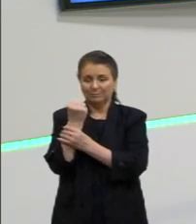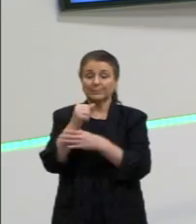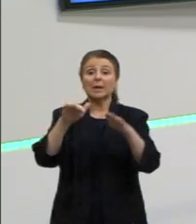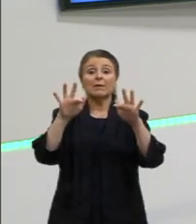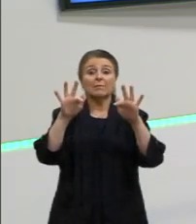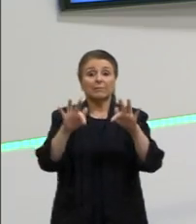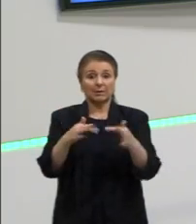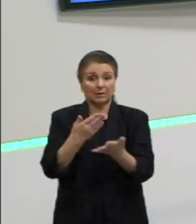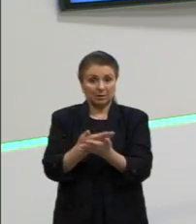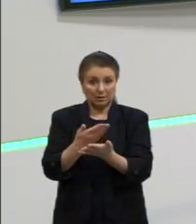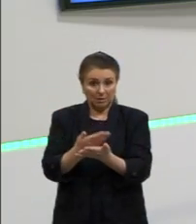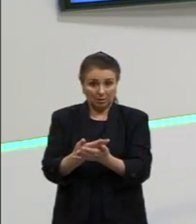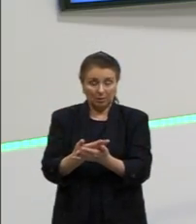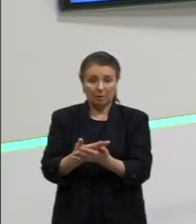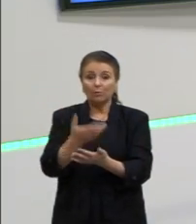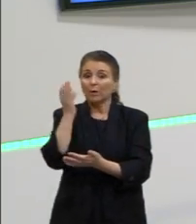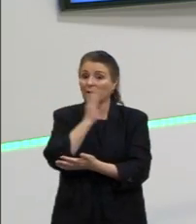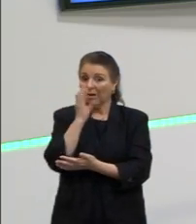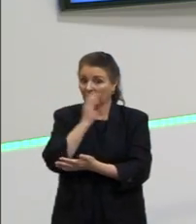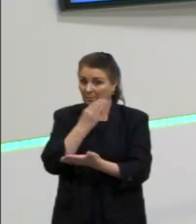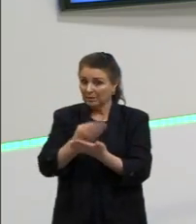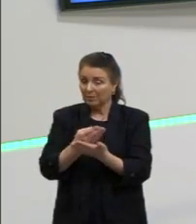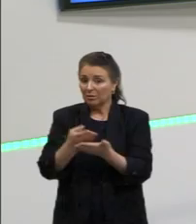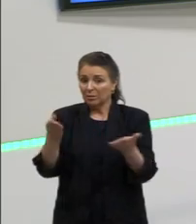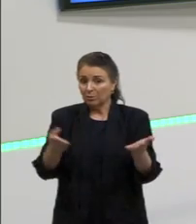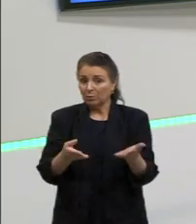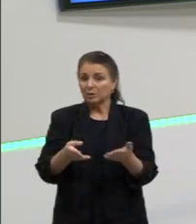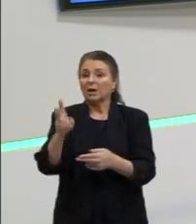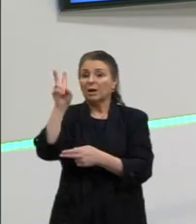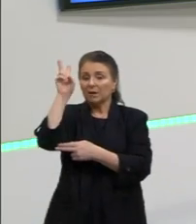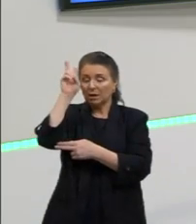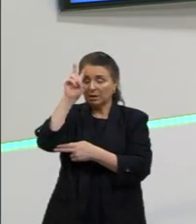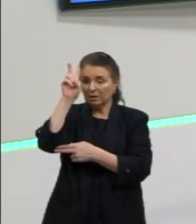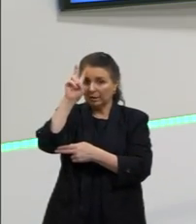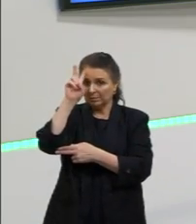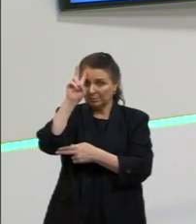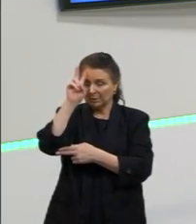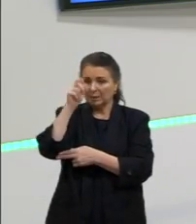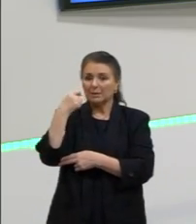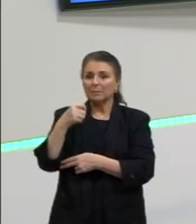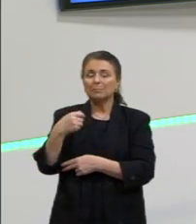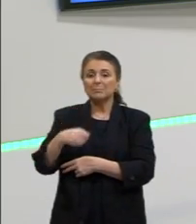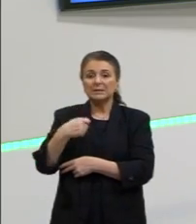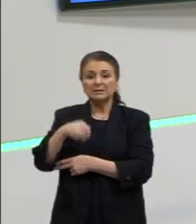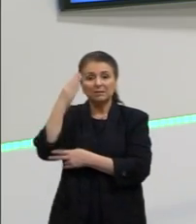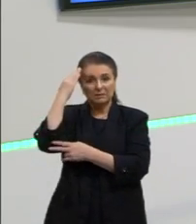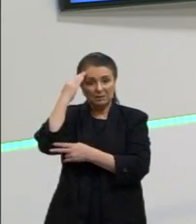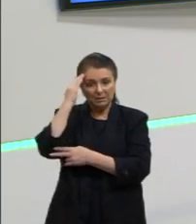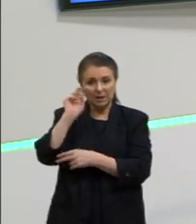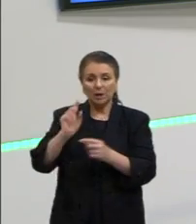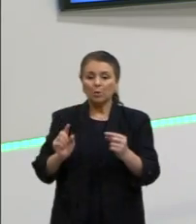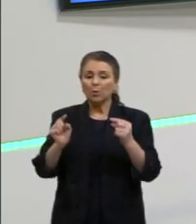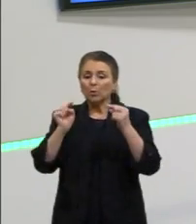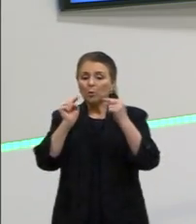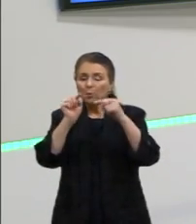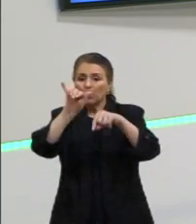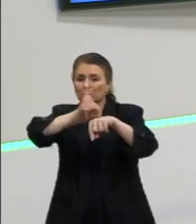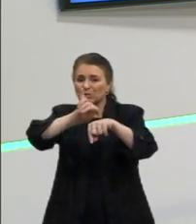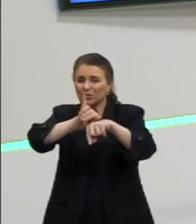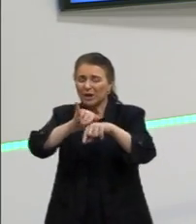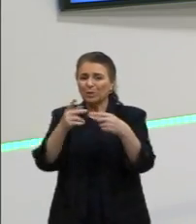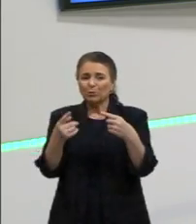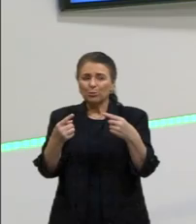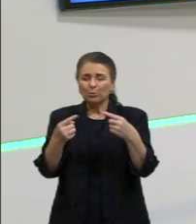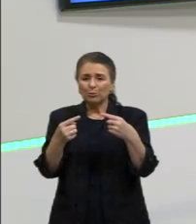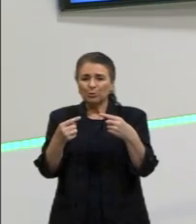hoje foi um pouquinho corrida, mas, lembra, tem que entender o que é o objeto de pergunta da sua